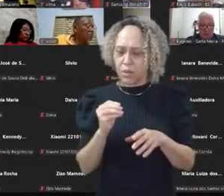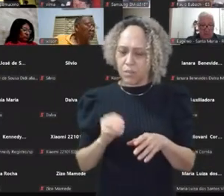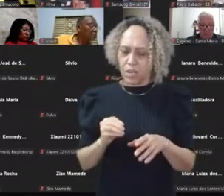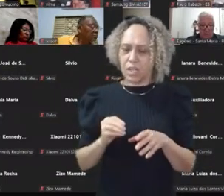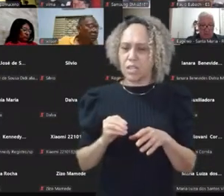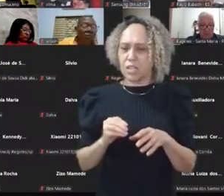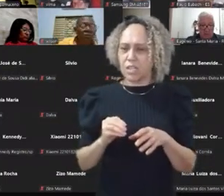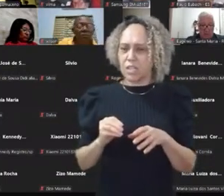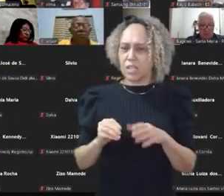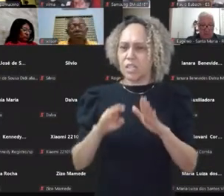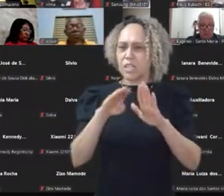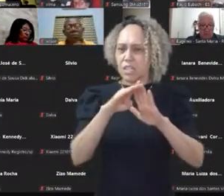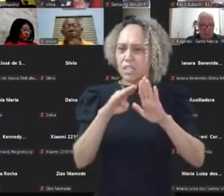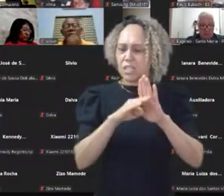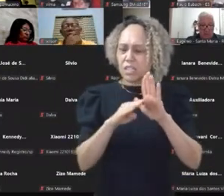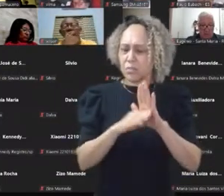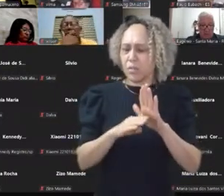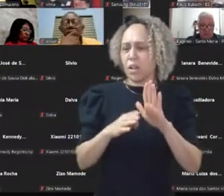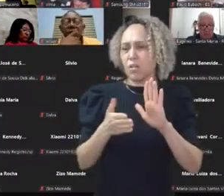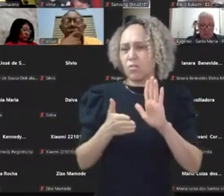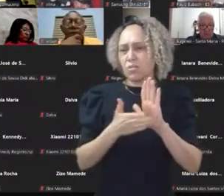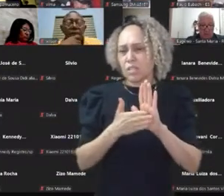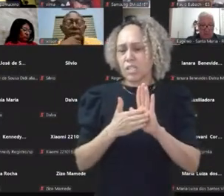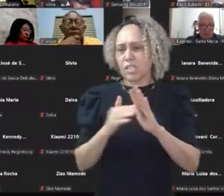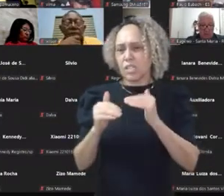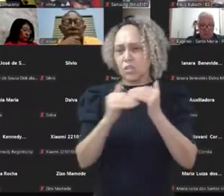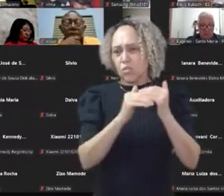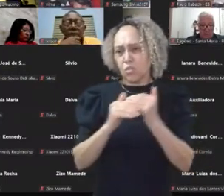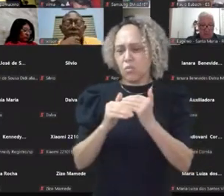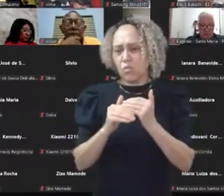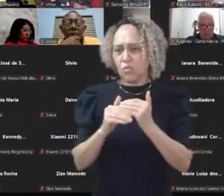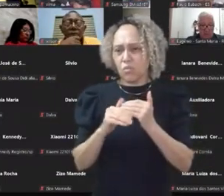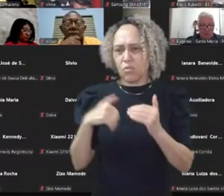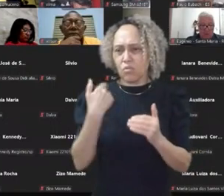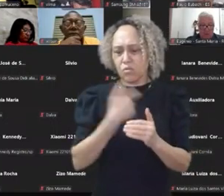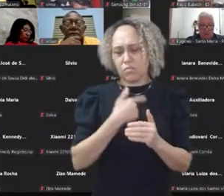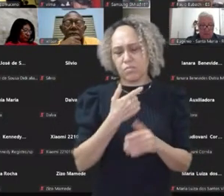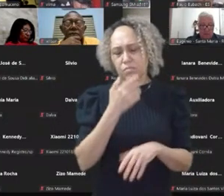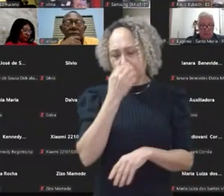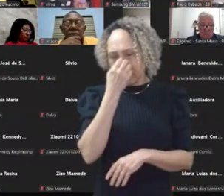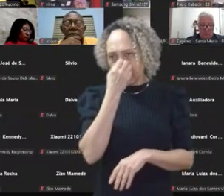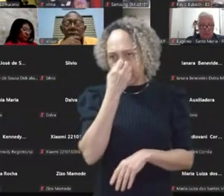encontra o que a gente se liga. E eu acho que esse é um problema também da nossa comunicação. Obrigada.